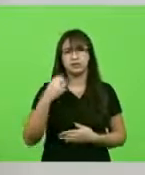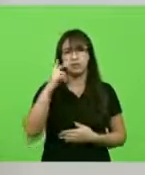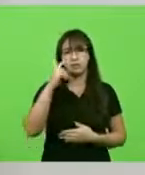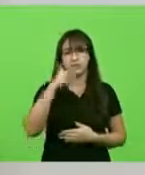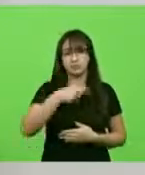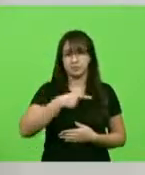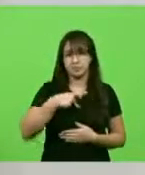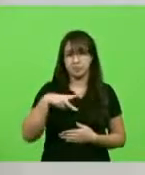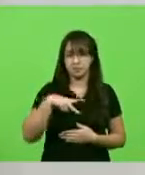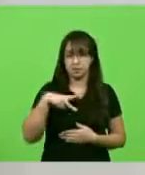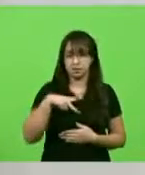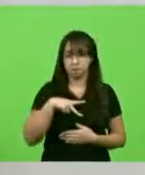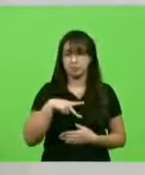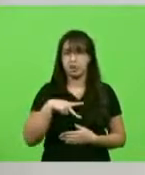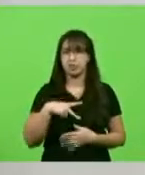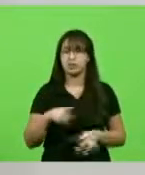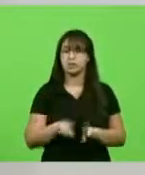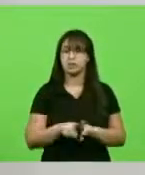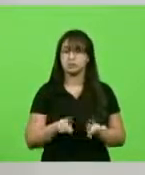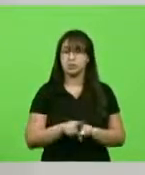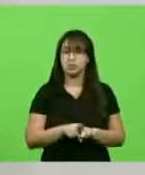na sua vida política,